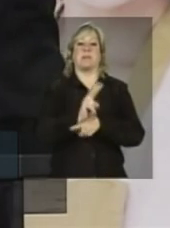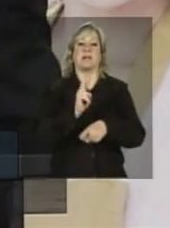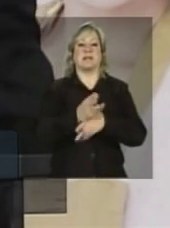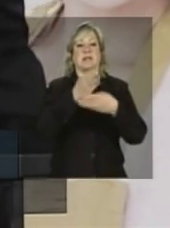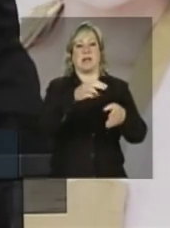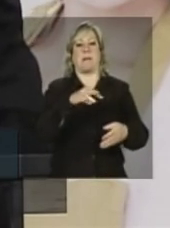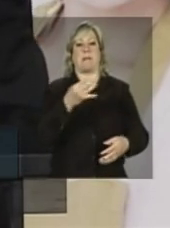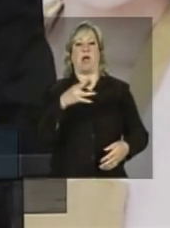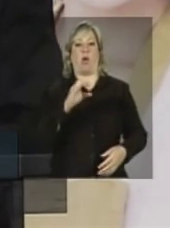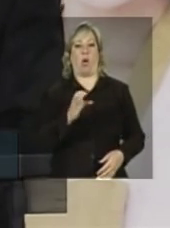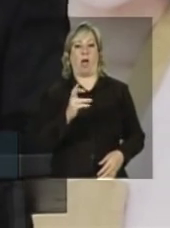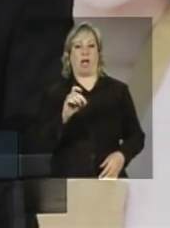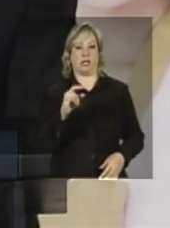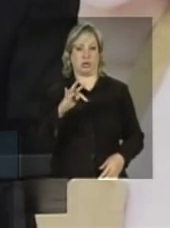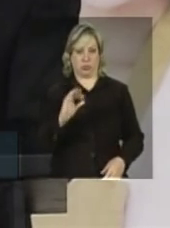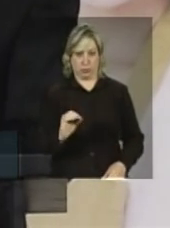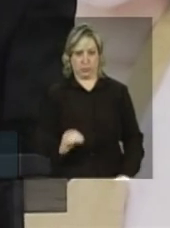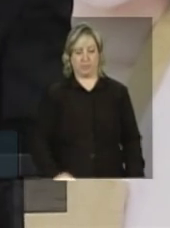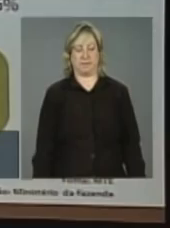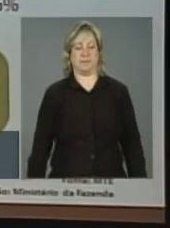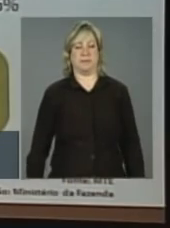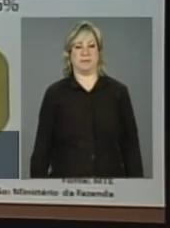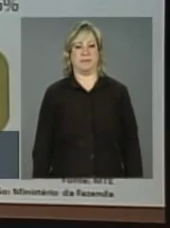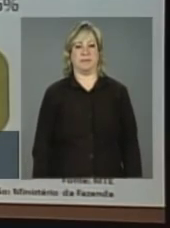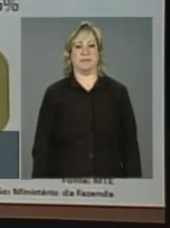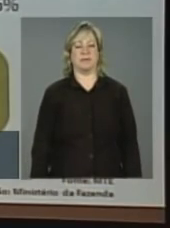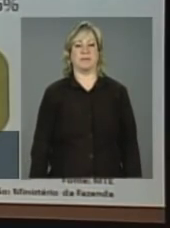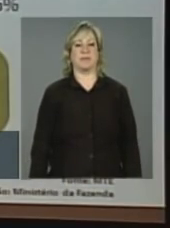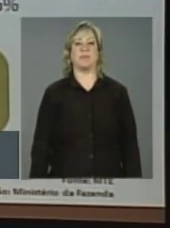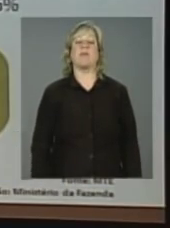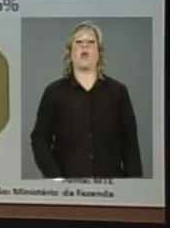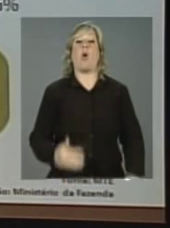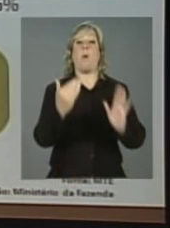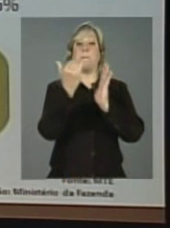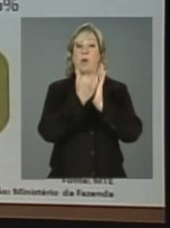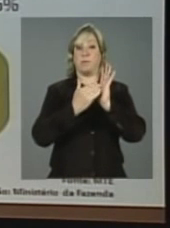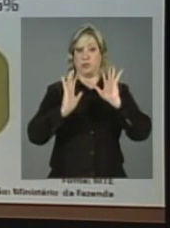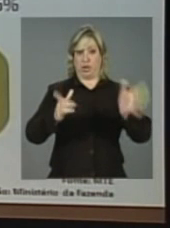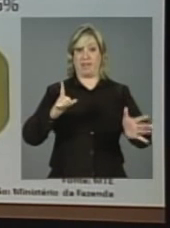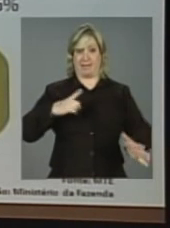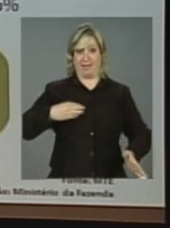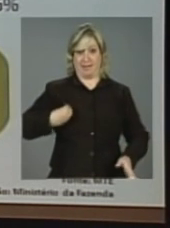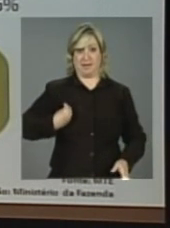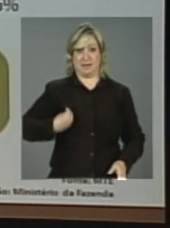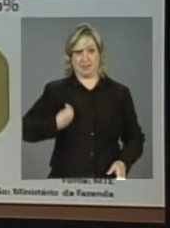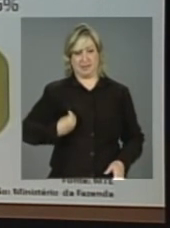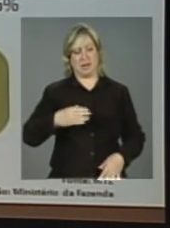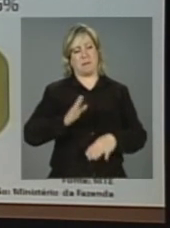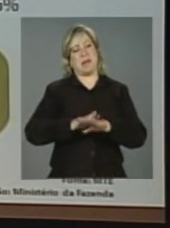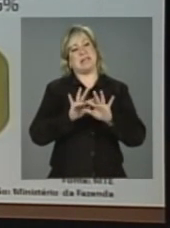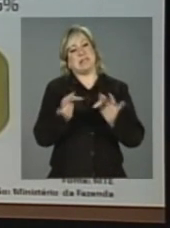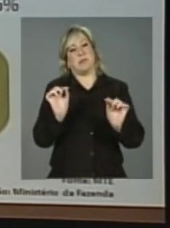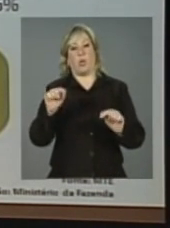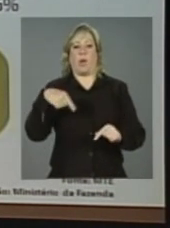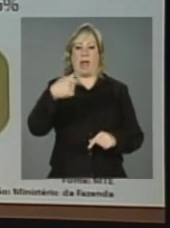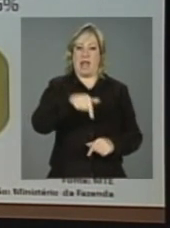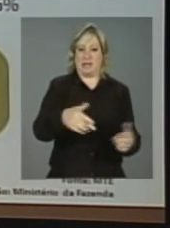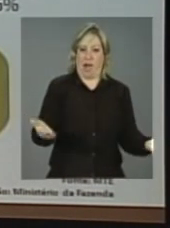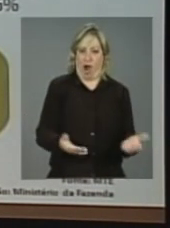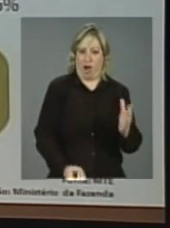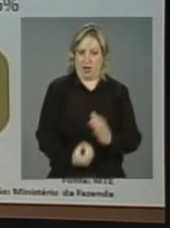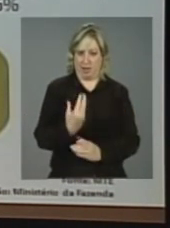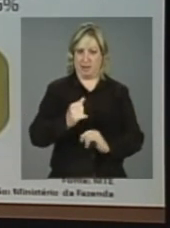microcrédito. Passamos adiante. No programa já existente, que é mais modesto do que esse que estamos